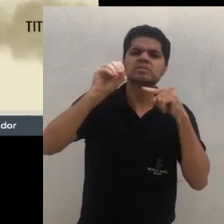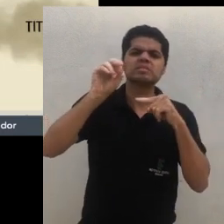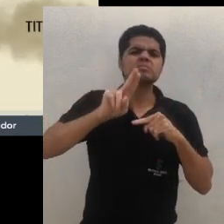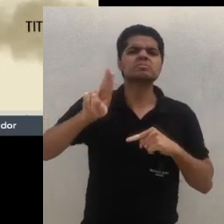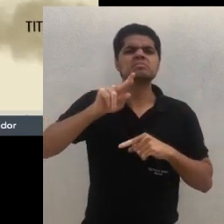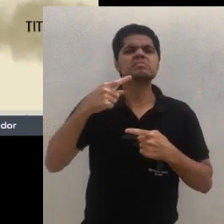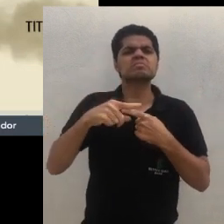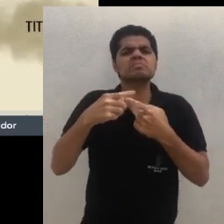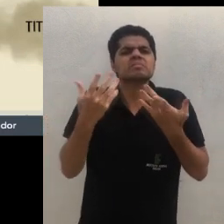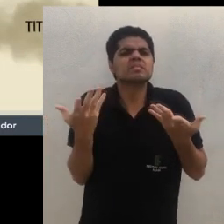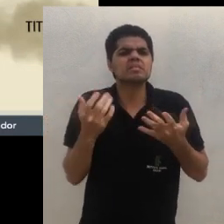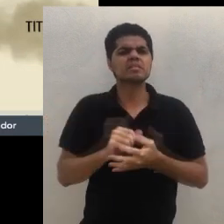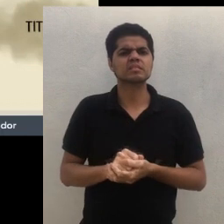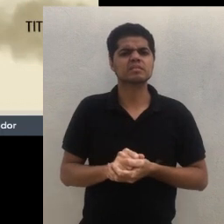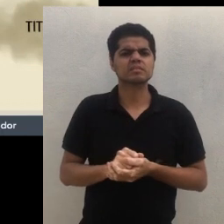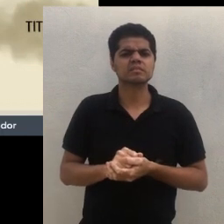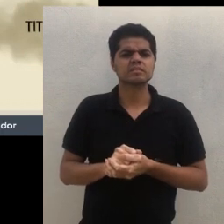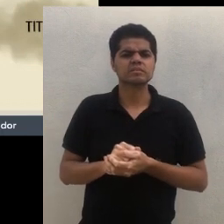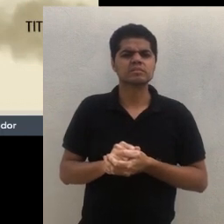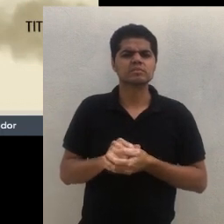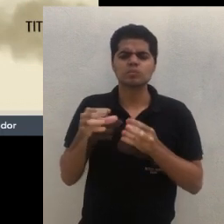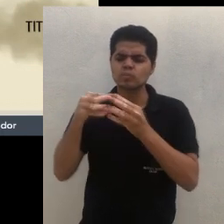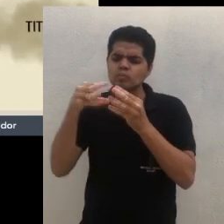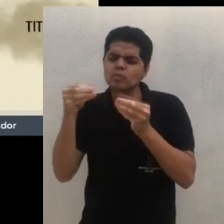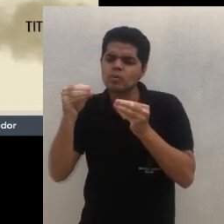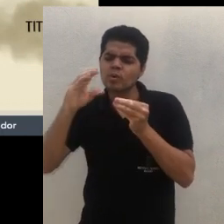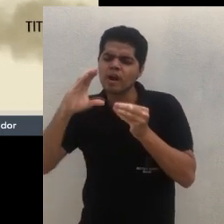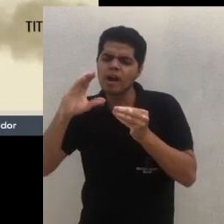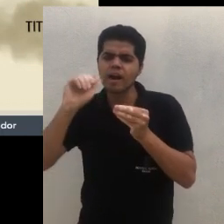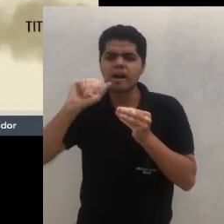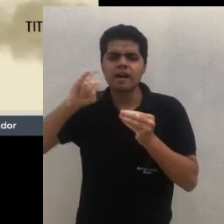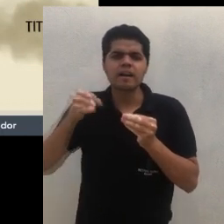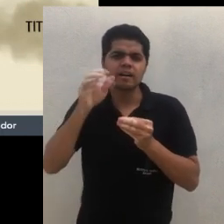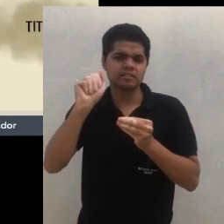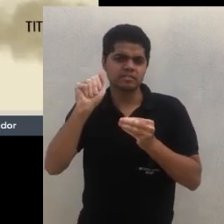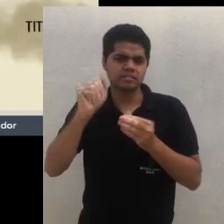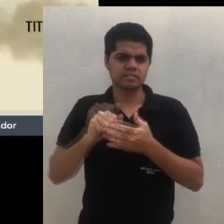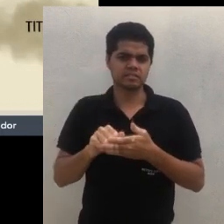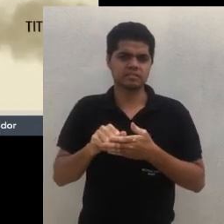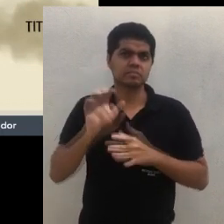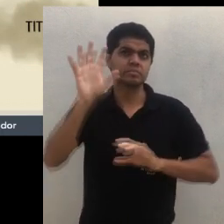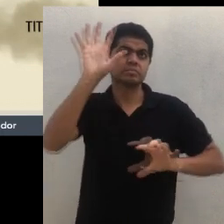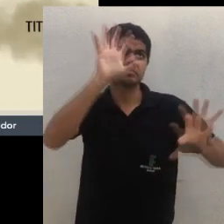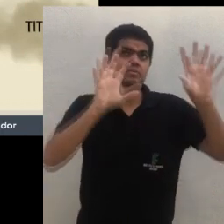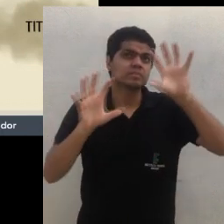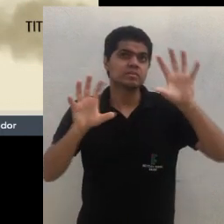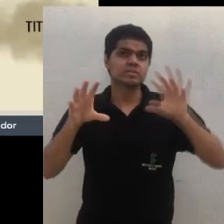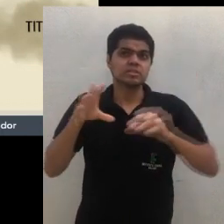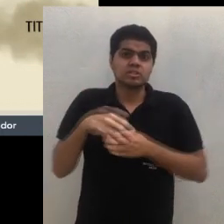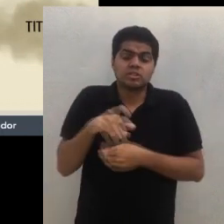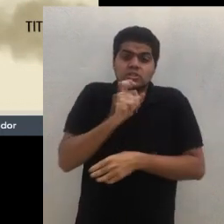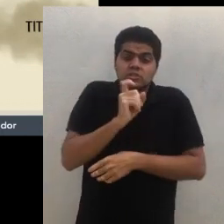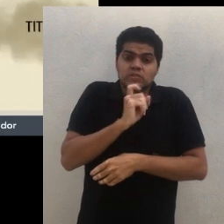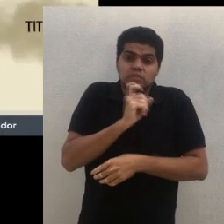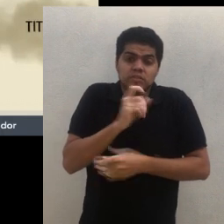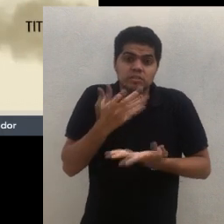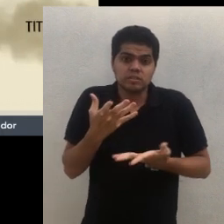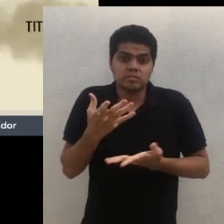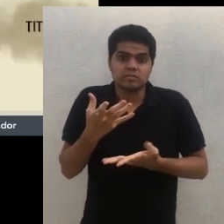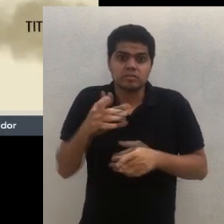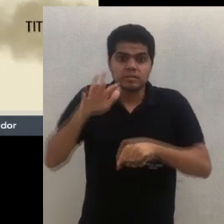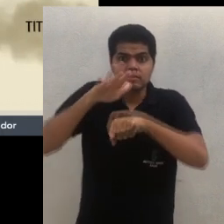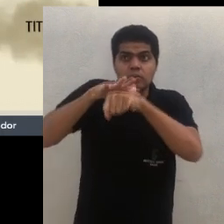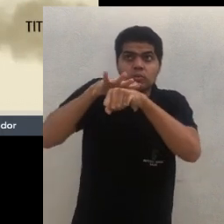mais fria e úmida aqui, que a gente tem um problema da doença da podridão parda, eles perdem folha, ou seja, ele deixa